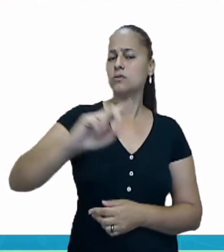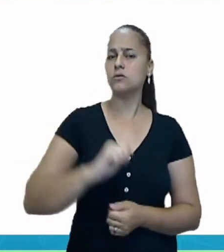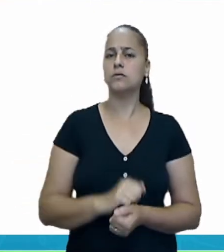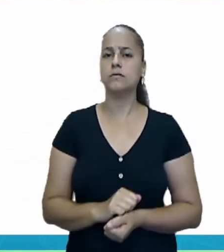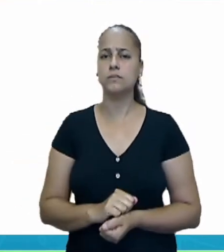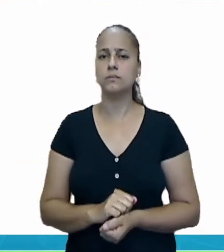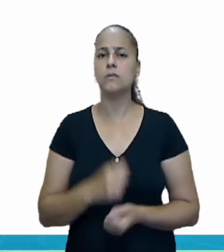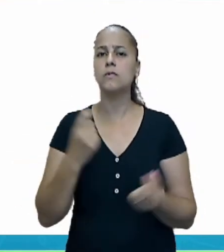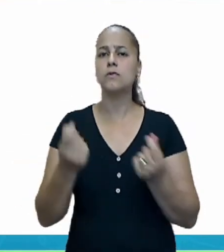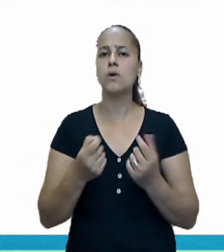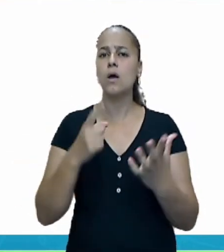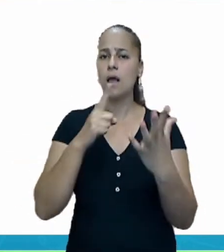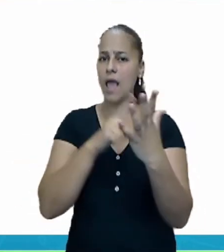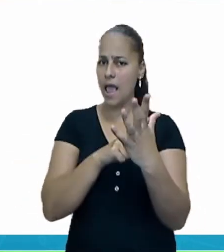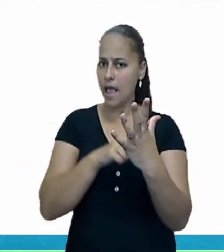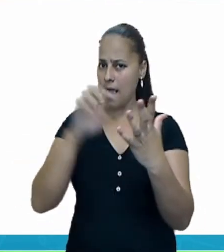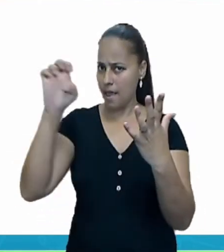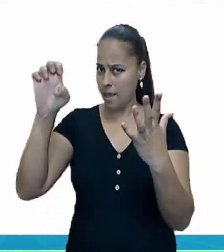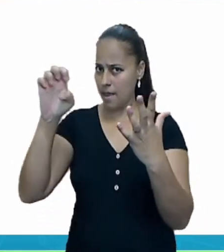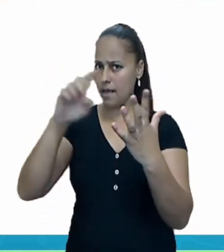podemos fazer com os dedos.